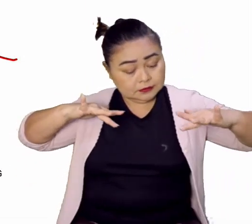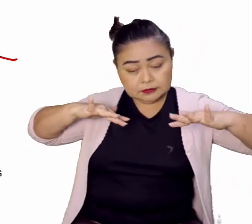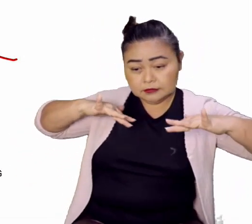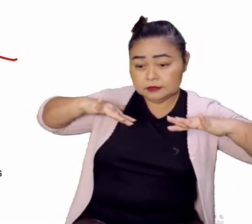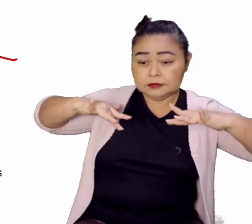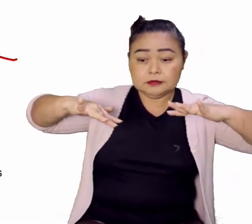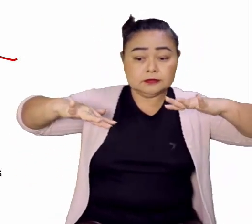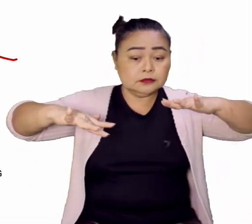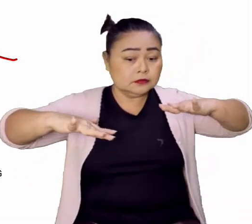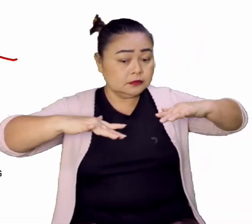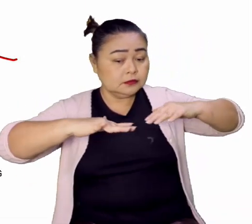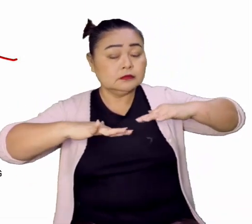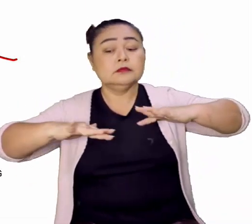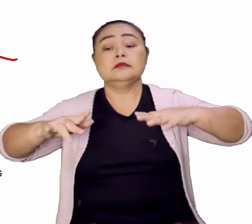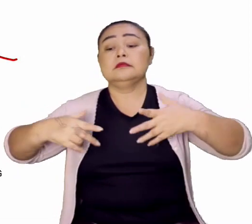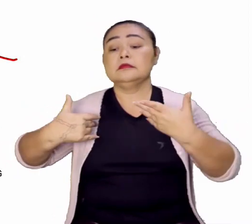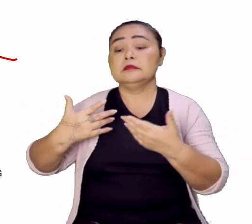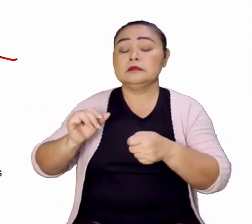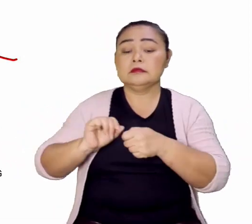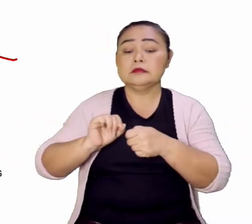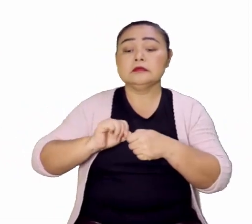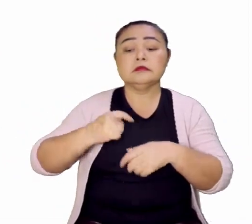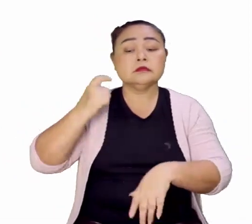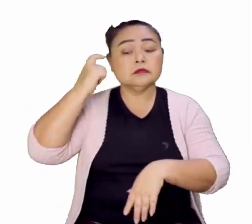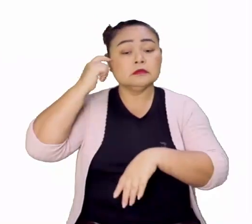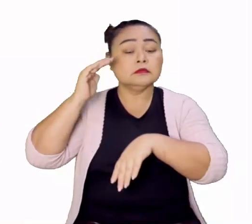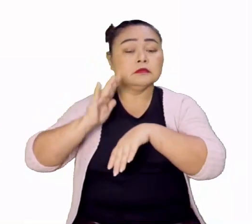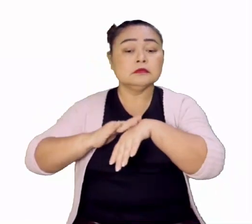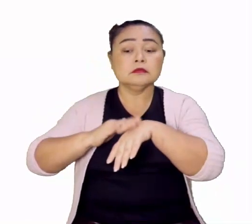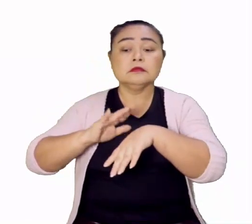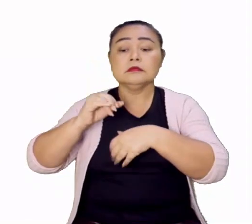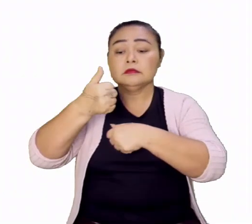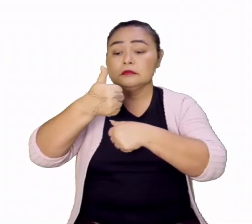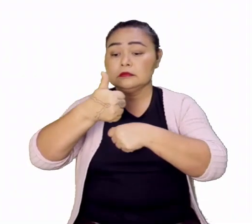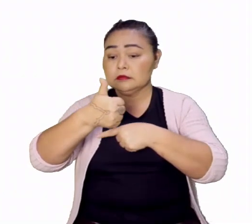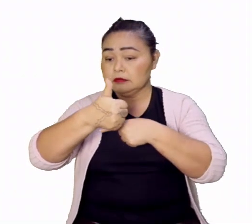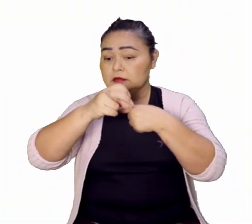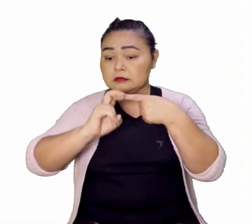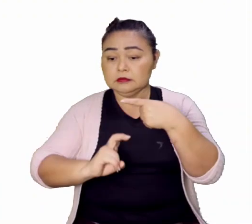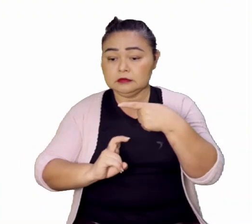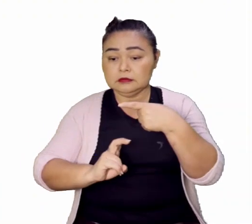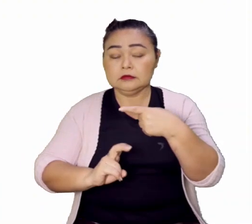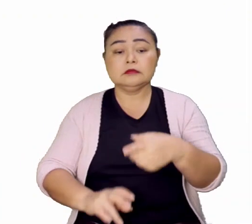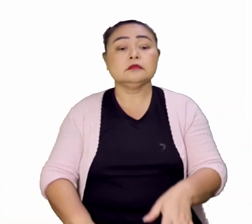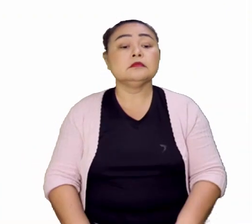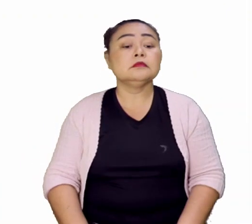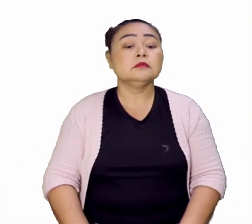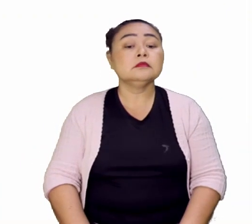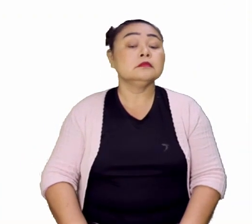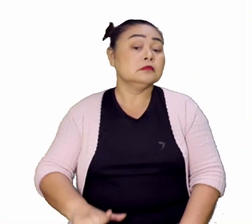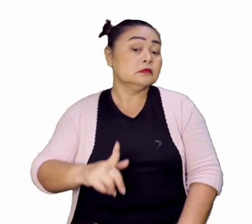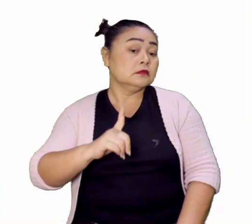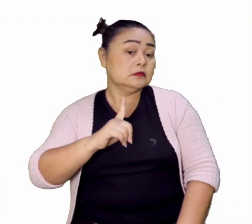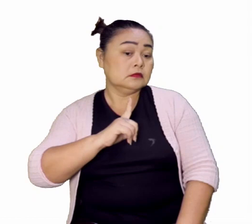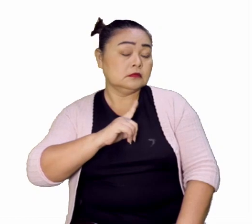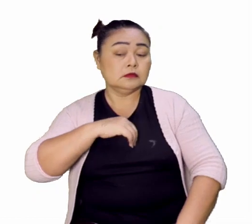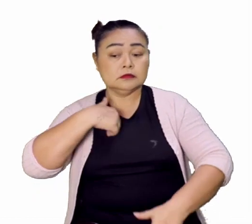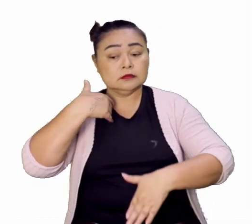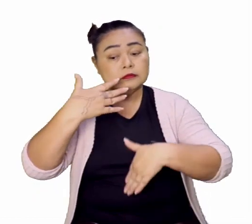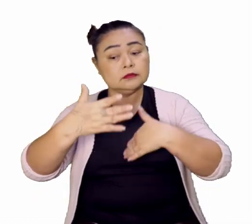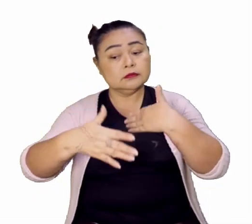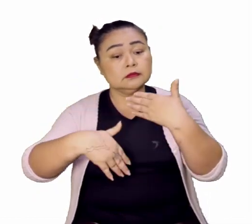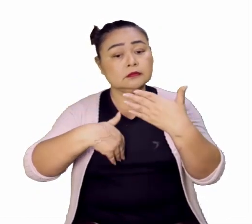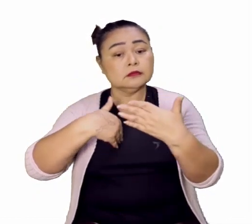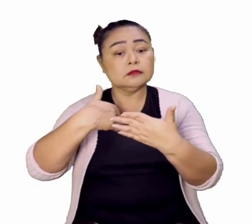portuguesa começa a criar a ideia do Uquinto. Houve o processo da